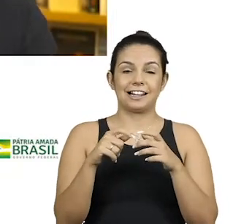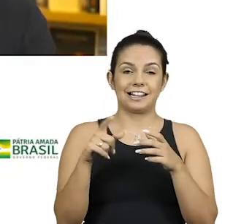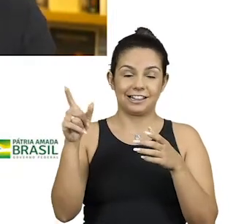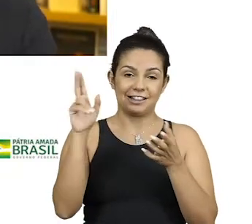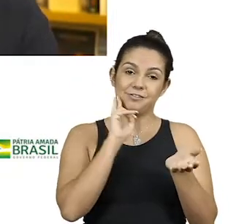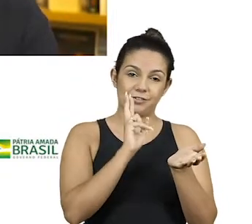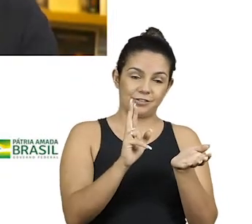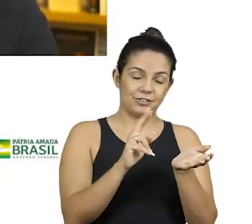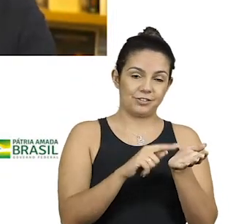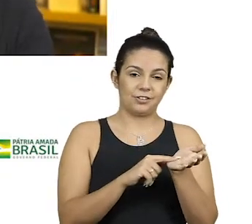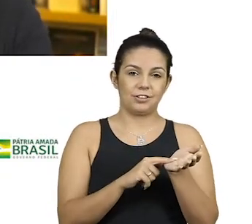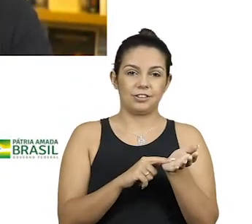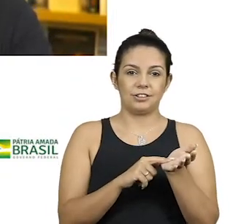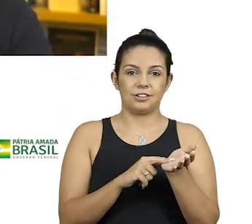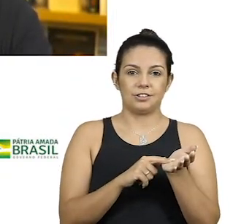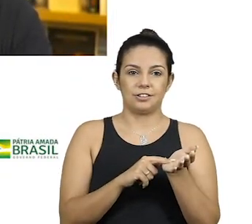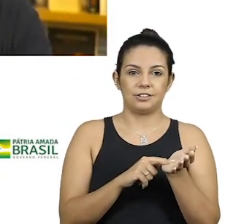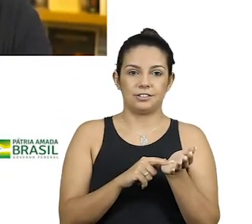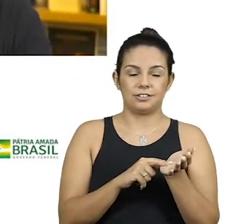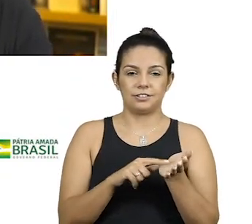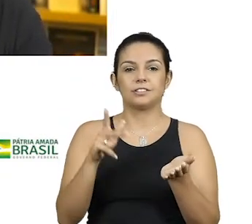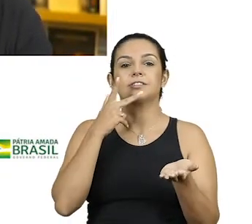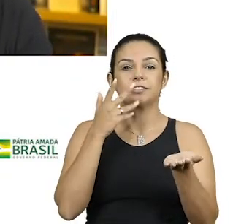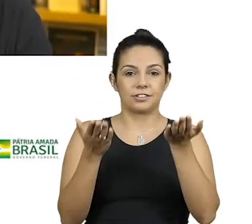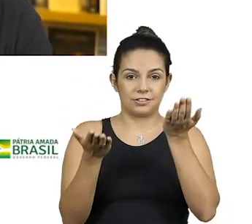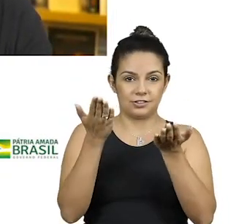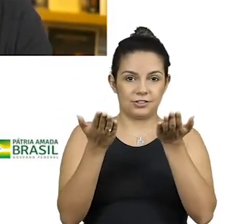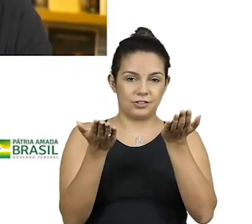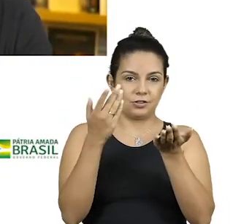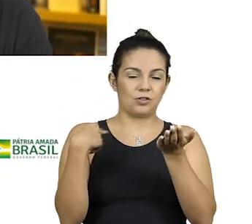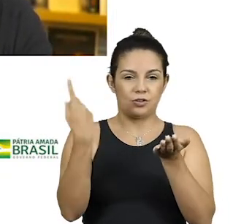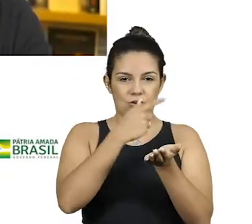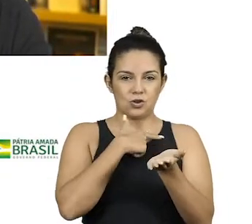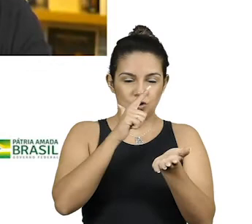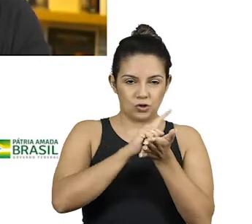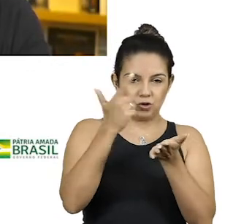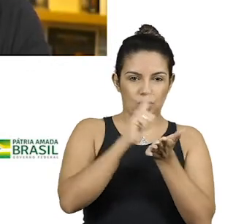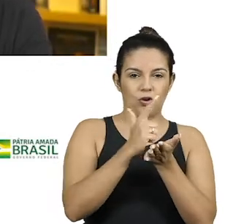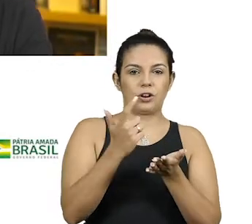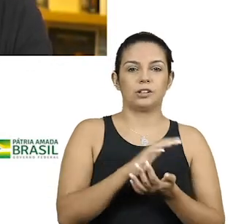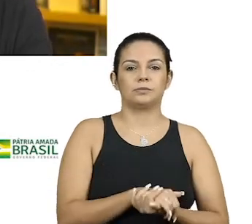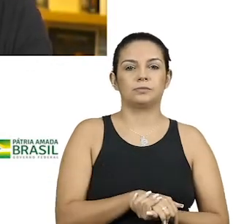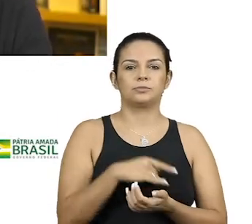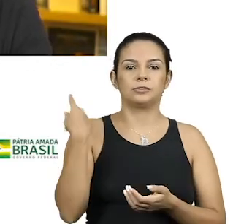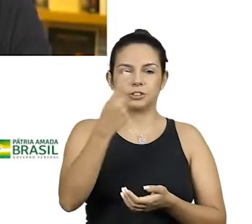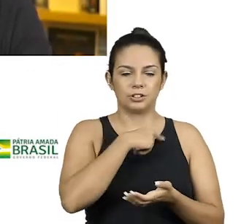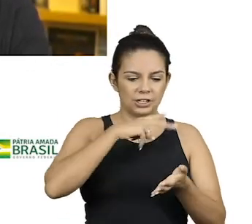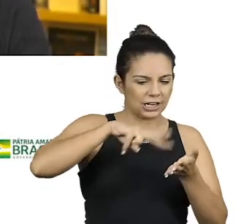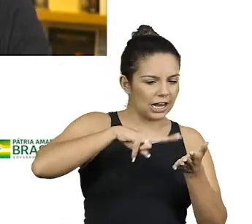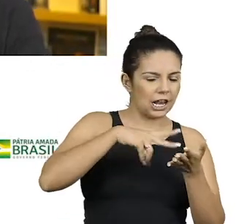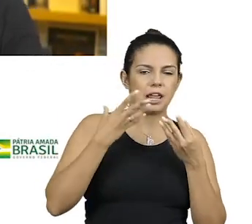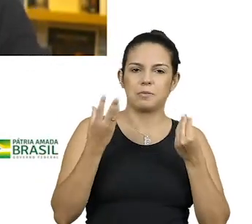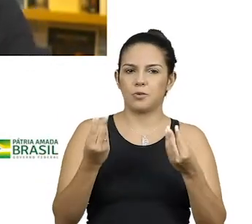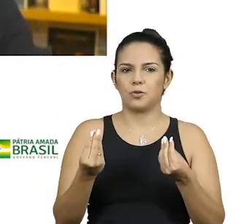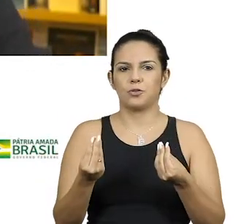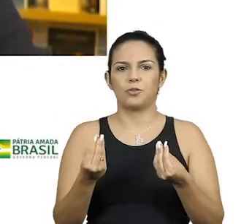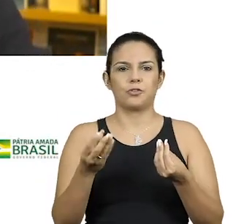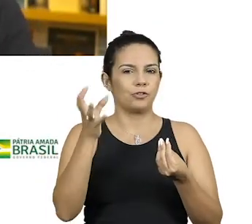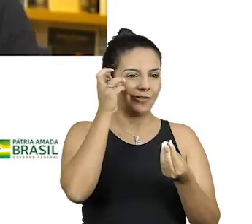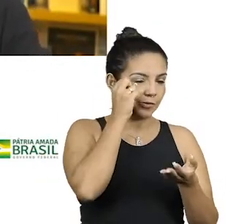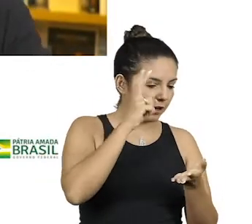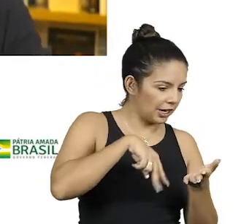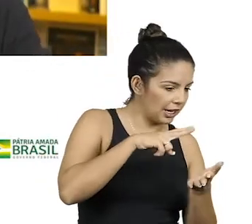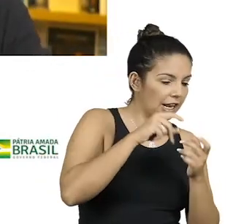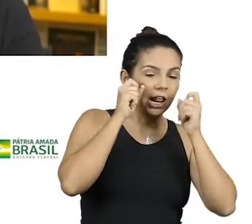O termômetro é o nosso... negócio. O termômetro é o nosso de jornalista, Afonso. A gente lê muito, gente vai dormir